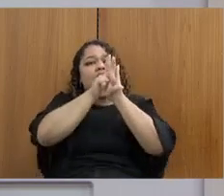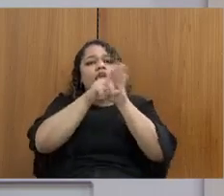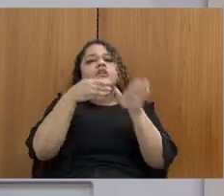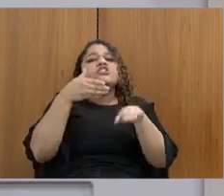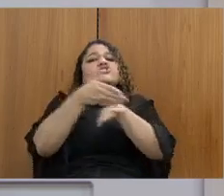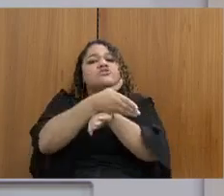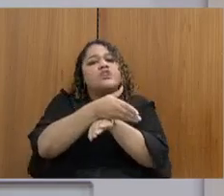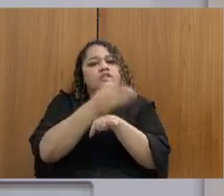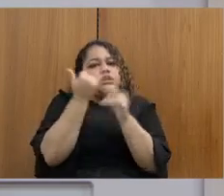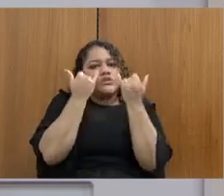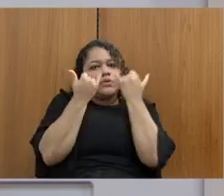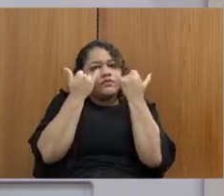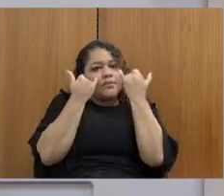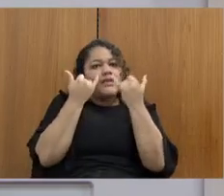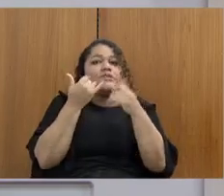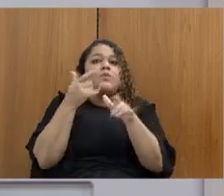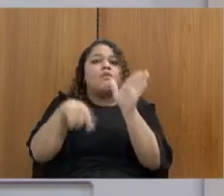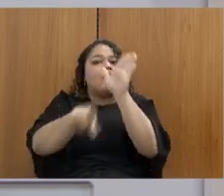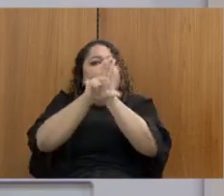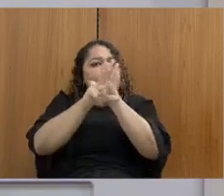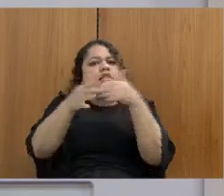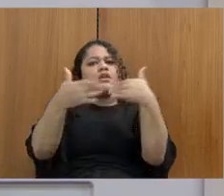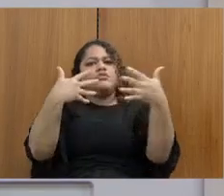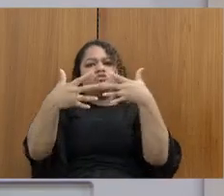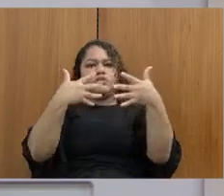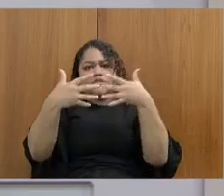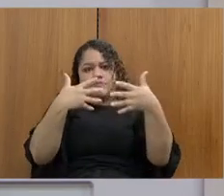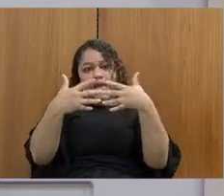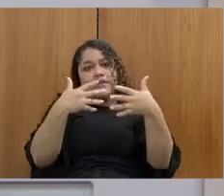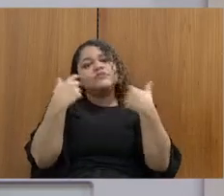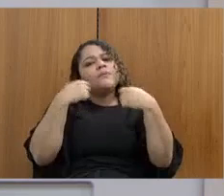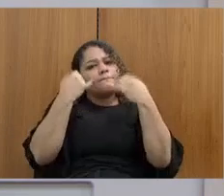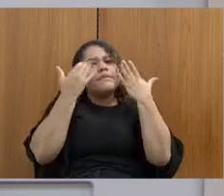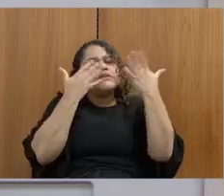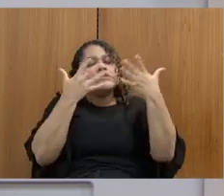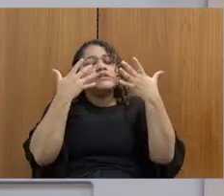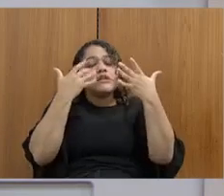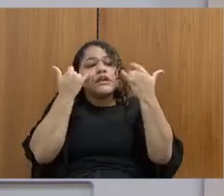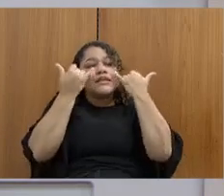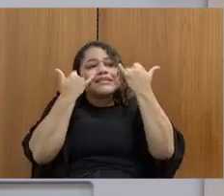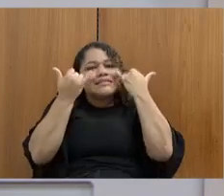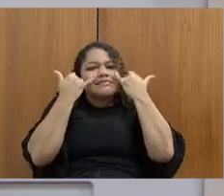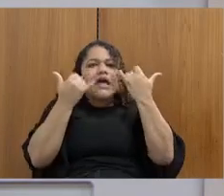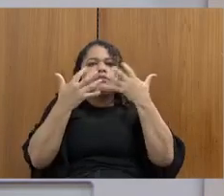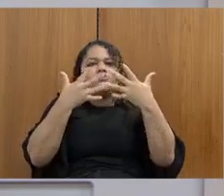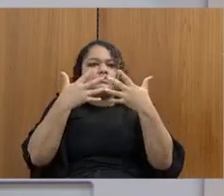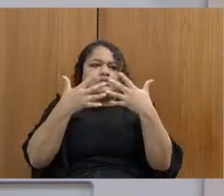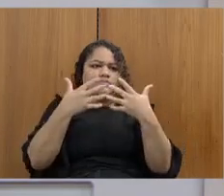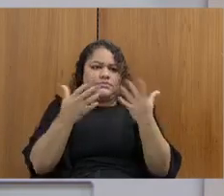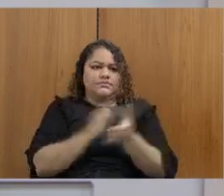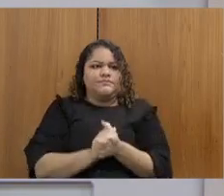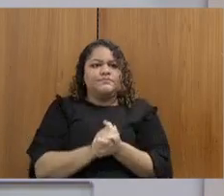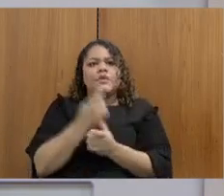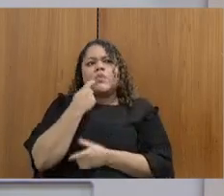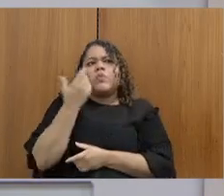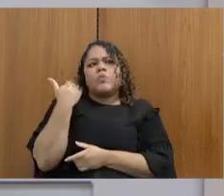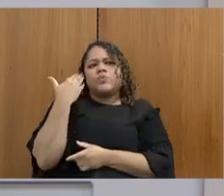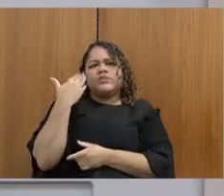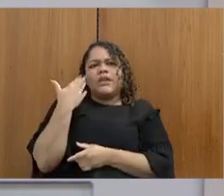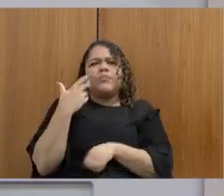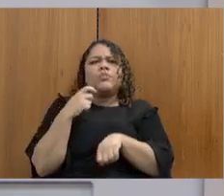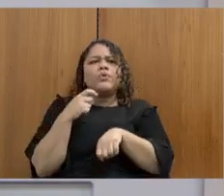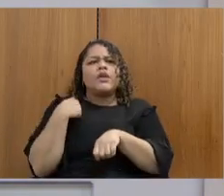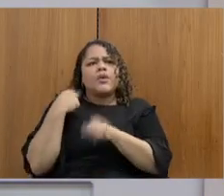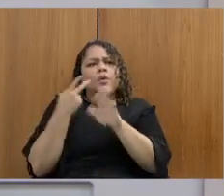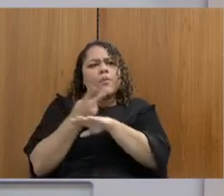para a gente poder acompanhar e ter aí uma visão desses estudos. Agora há pouco, gente estava procurando aqui nos sites, a gente não conseguiu encontrar, a minha assessoria estava